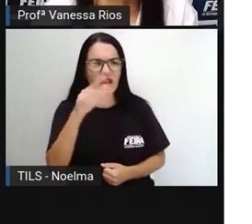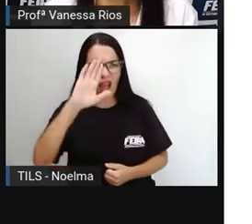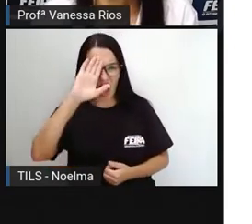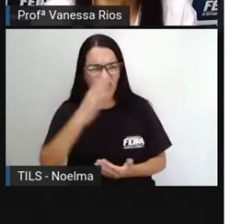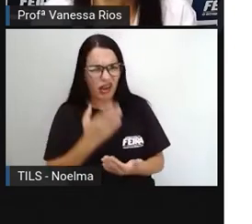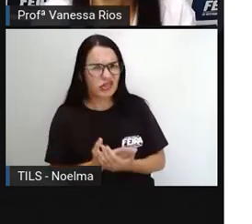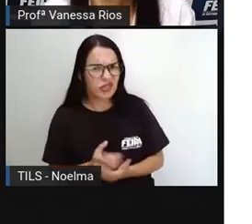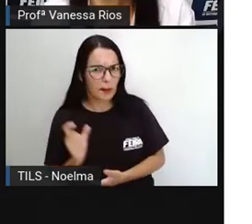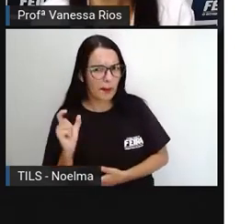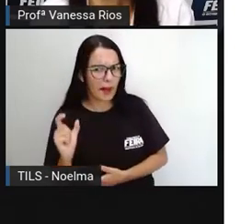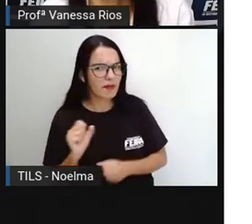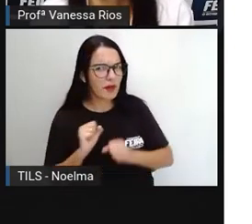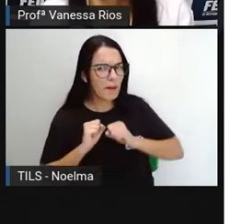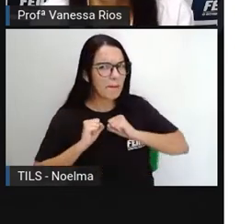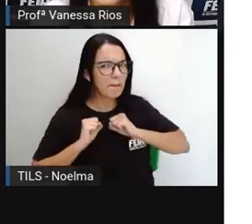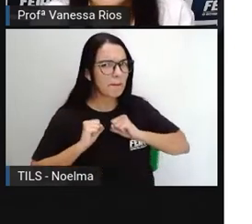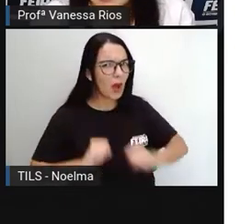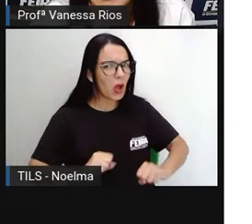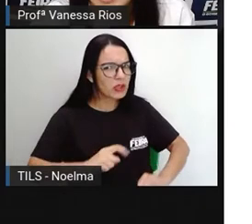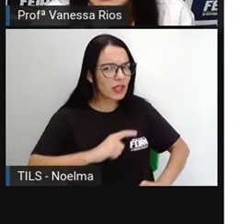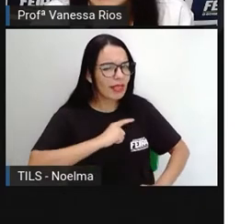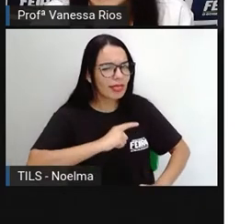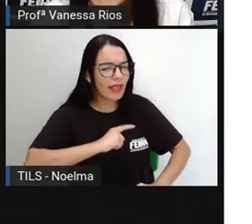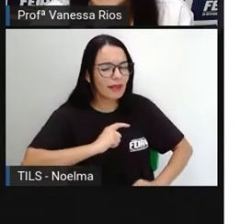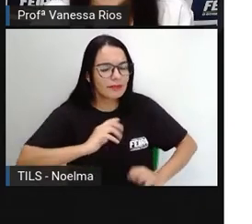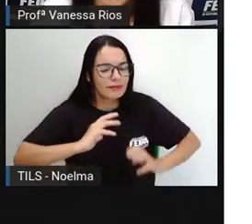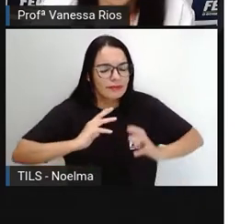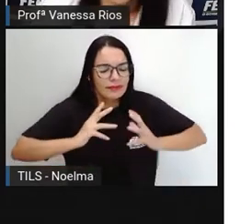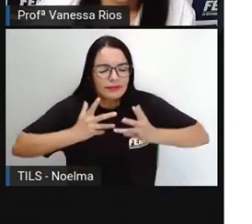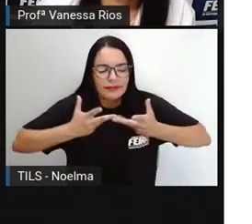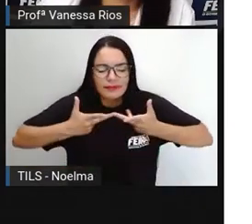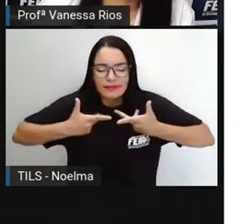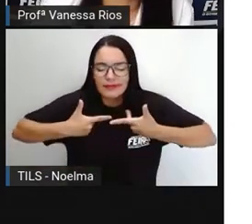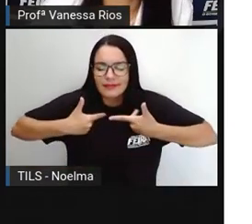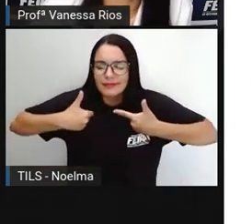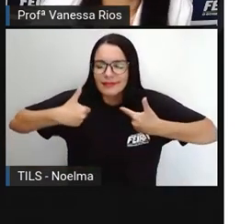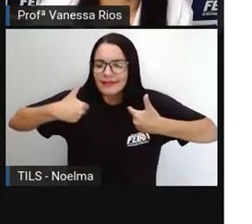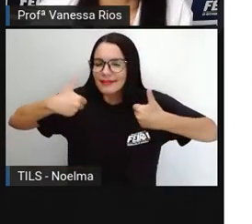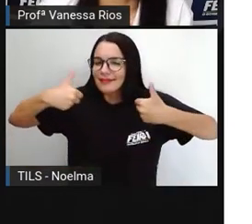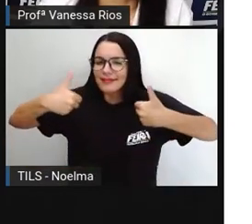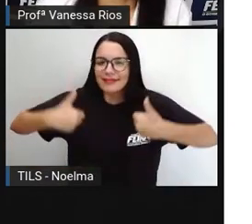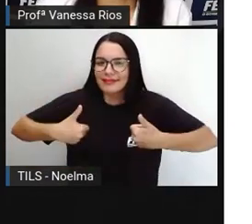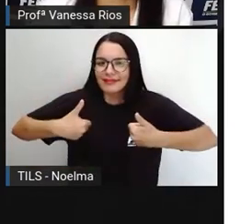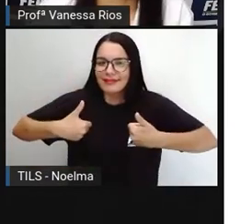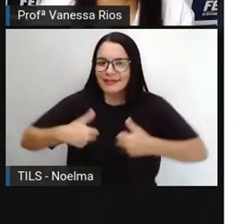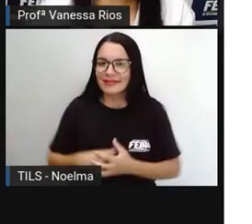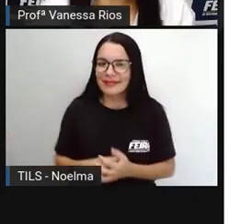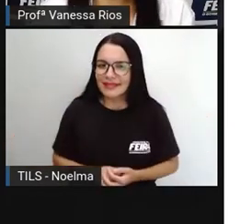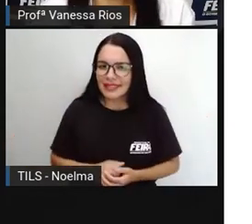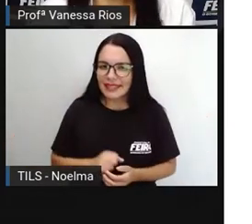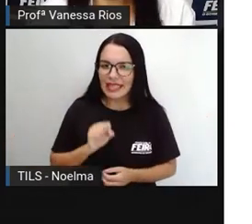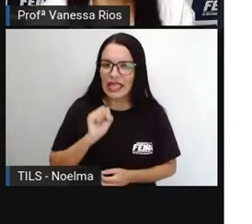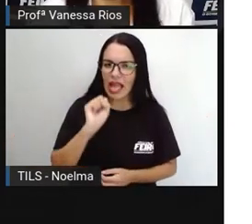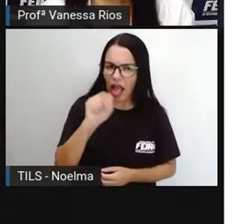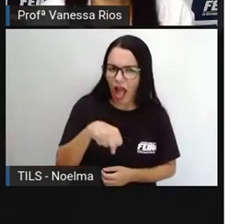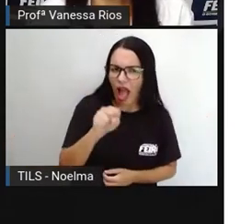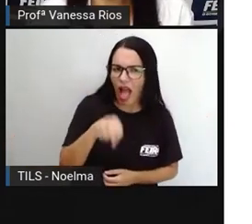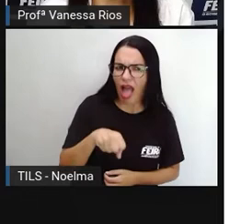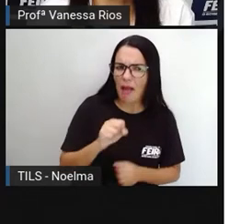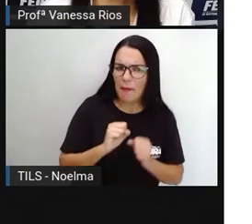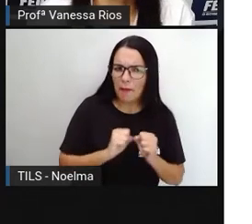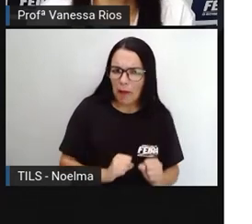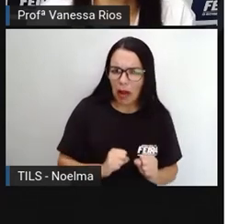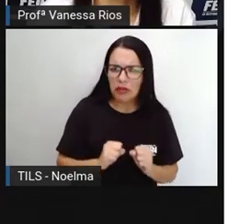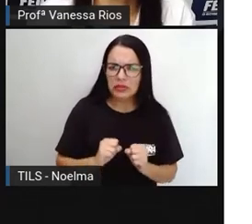palavras podem provocar encantamento? Olhem só. É possível usar palavras